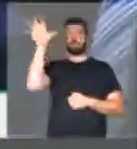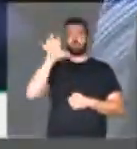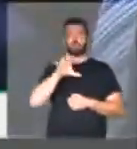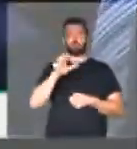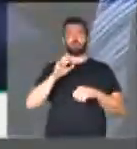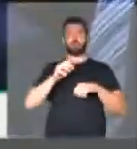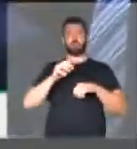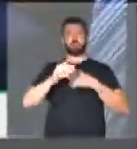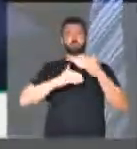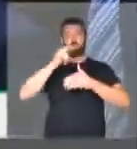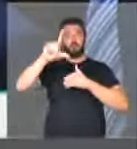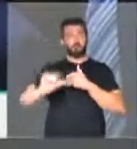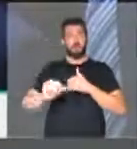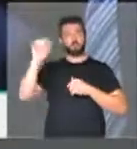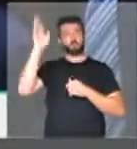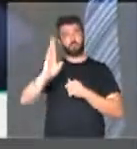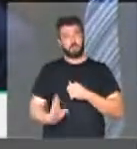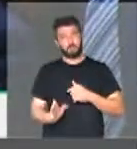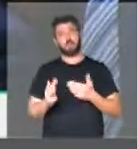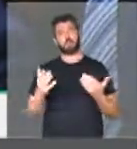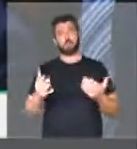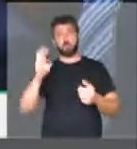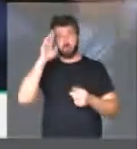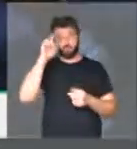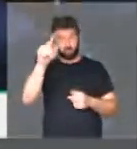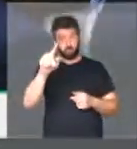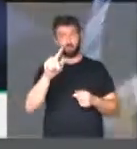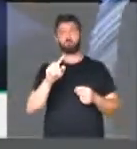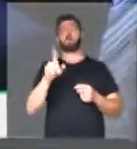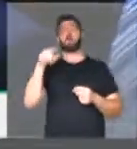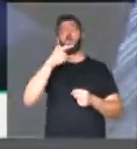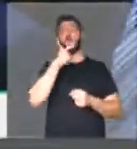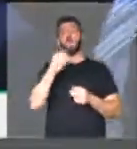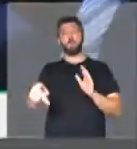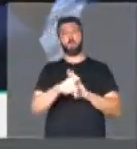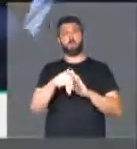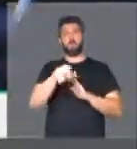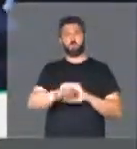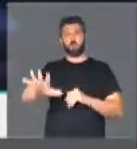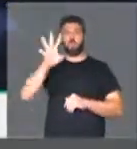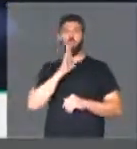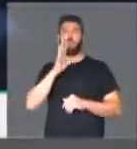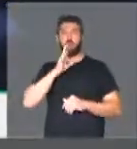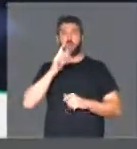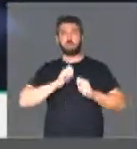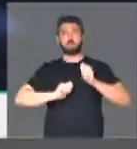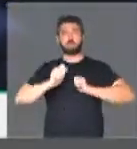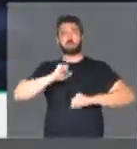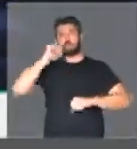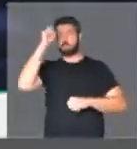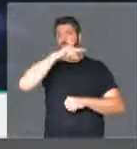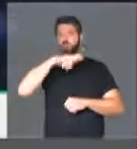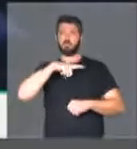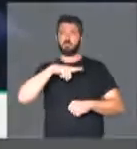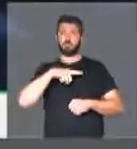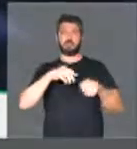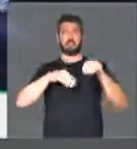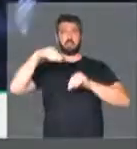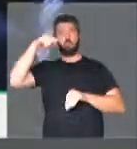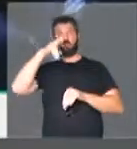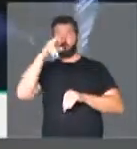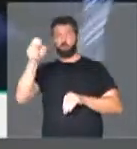menos desenvolvidas do Brasil. Vossa Excelência, como homem do Nordeste, conhece as agruras das